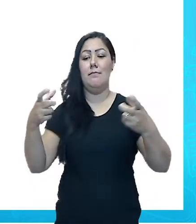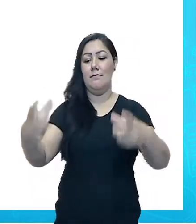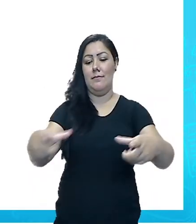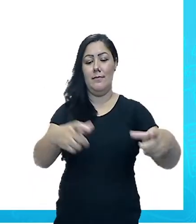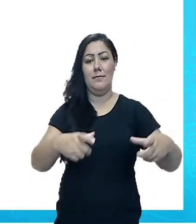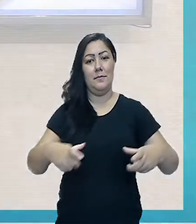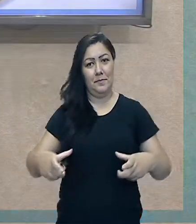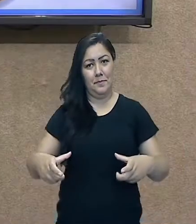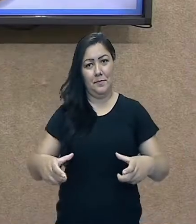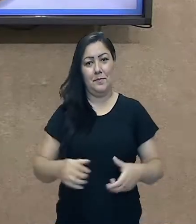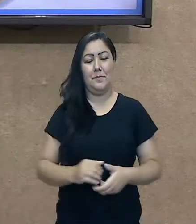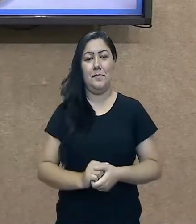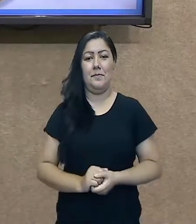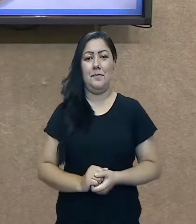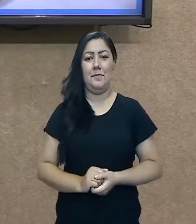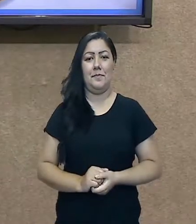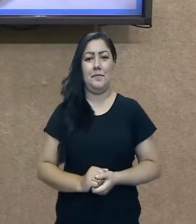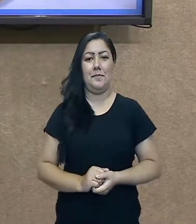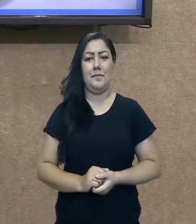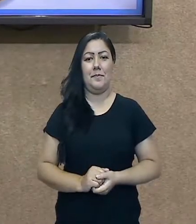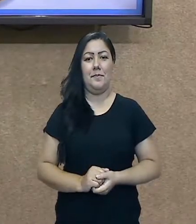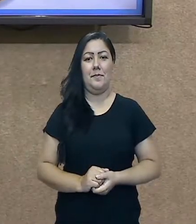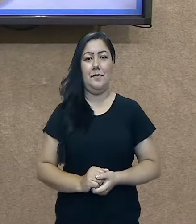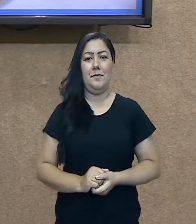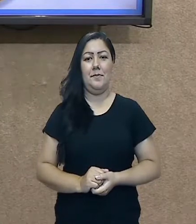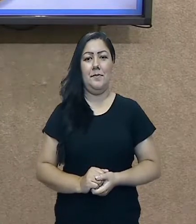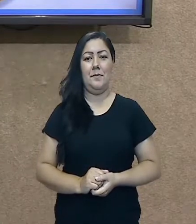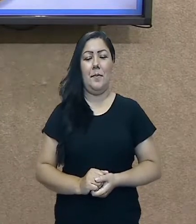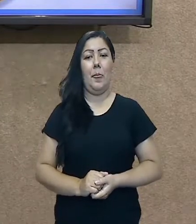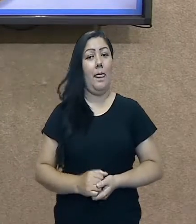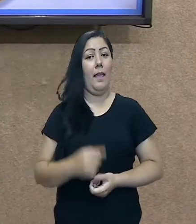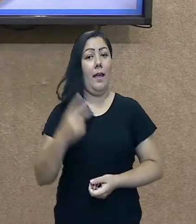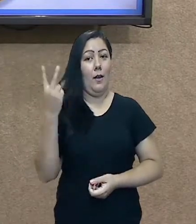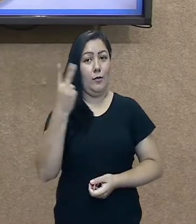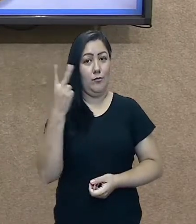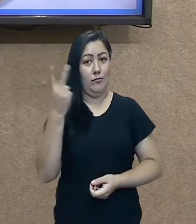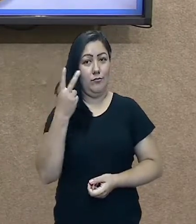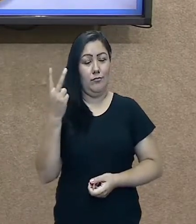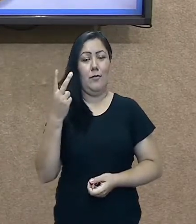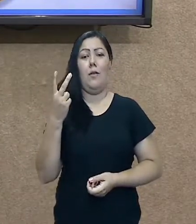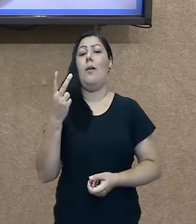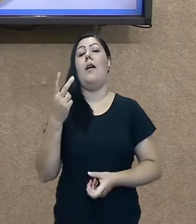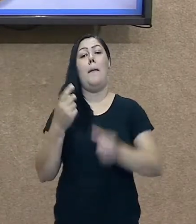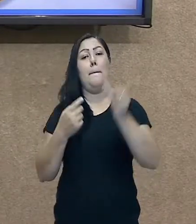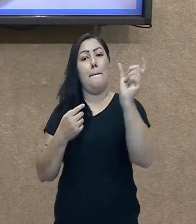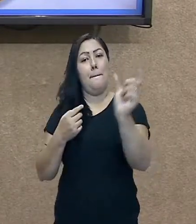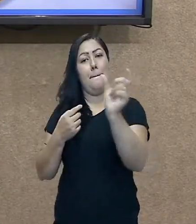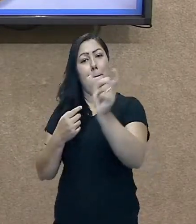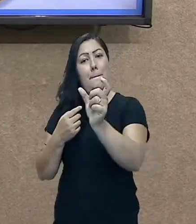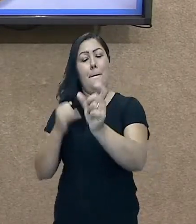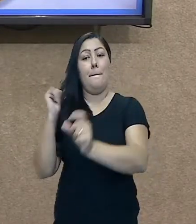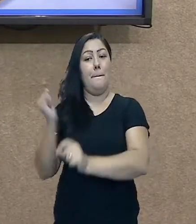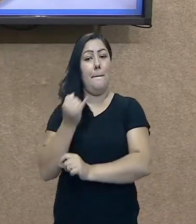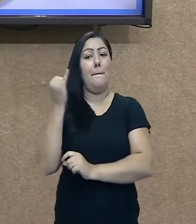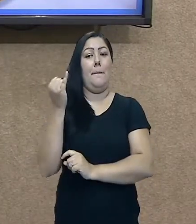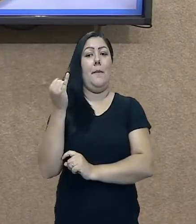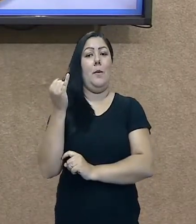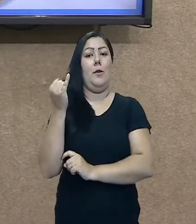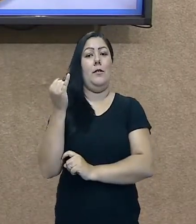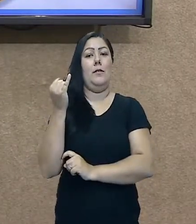Percebam aí que existem duas palavras importantes, vistos e